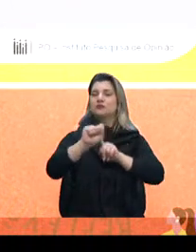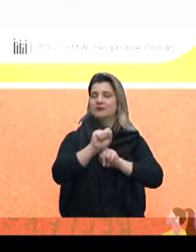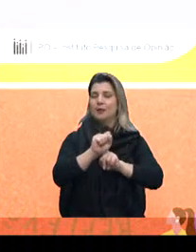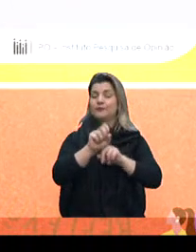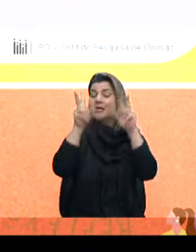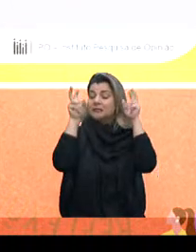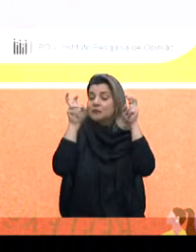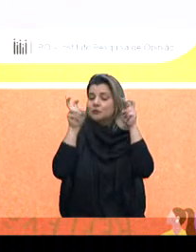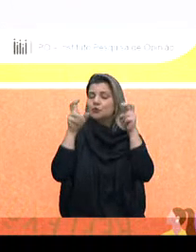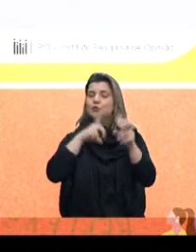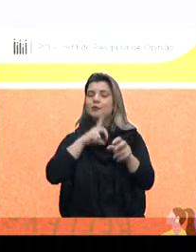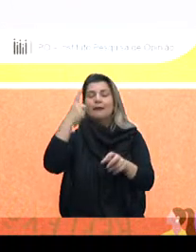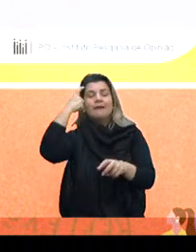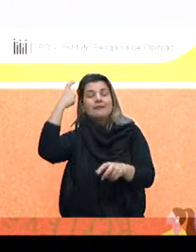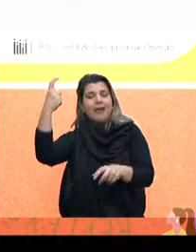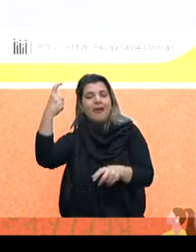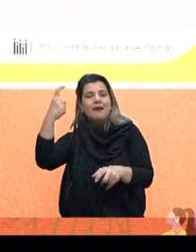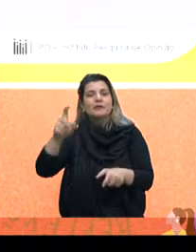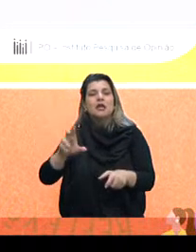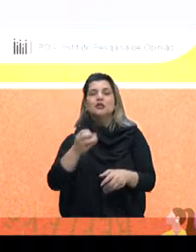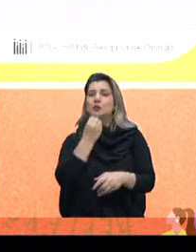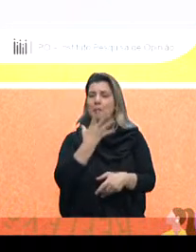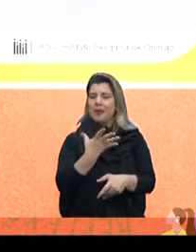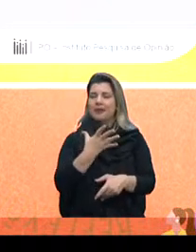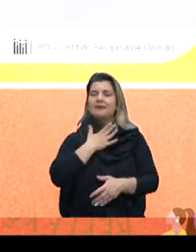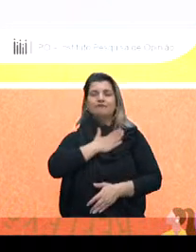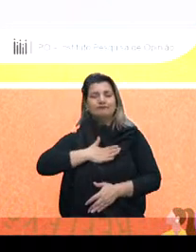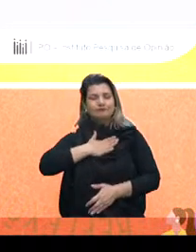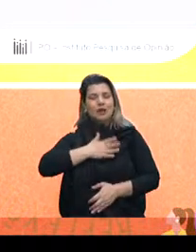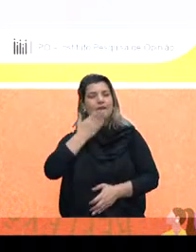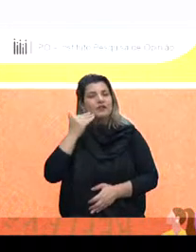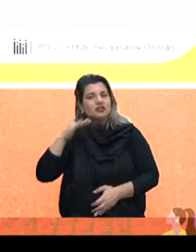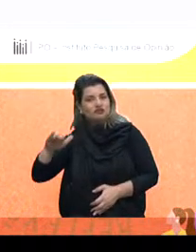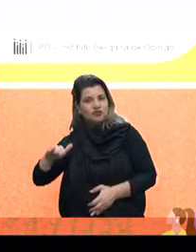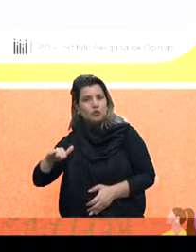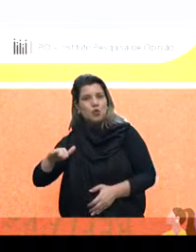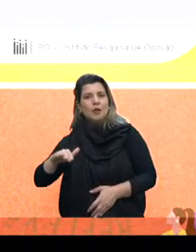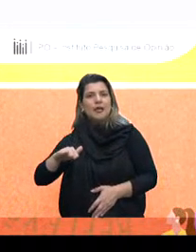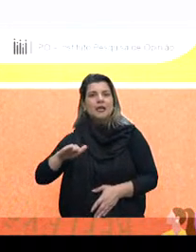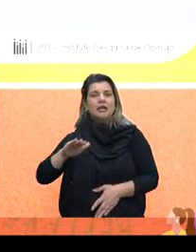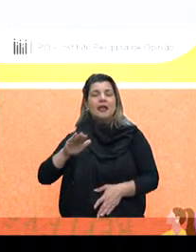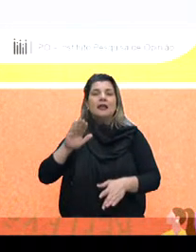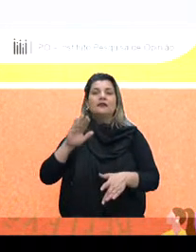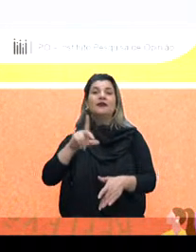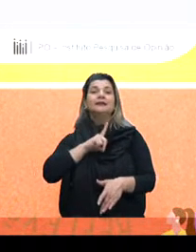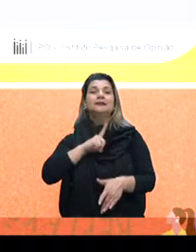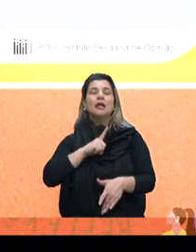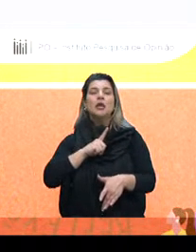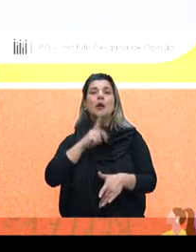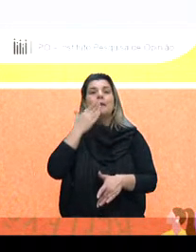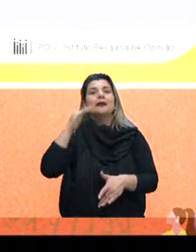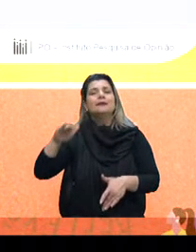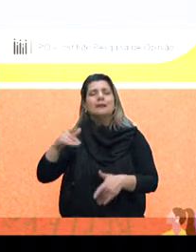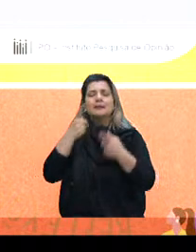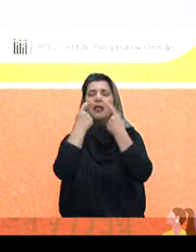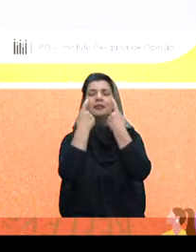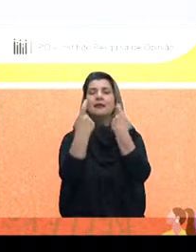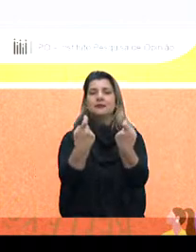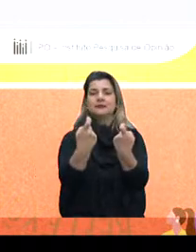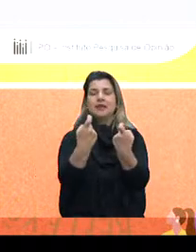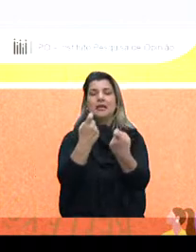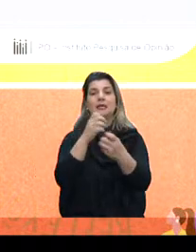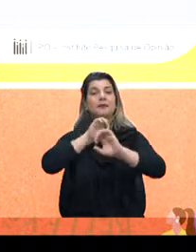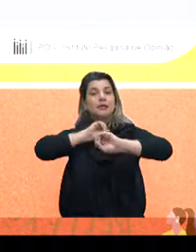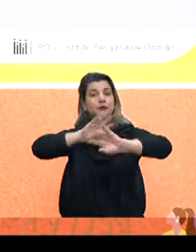ideia de que o bem-estar infantil vai resultar em uma criança mais interessada depois para a educação básica e